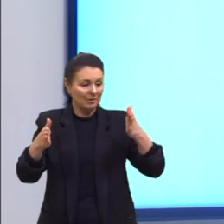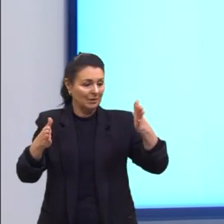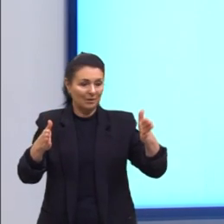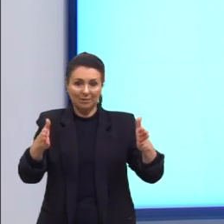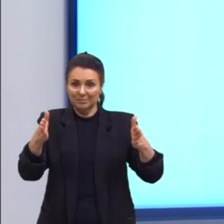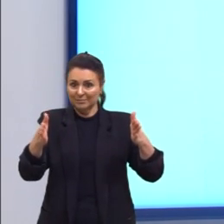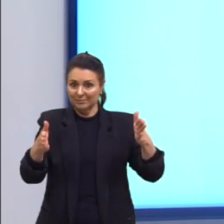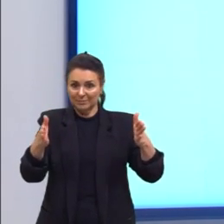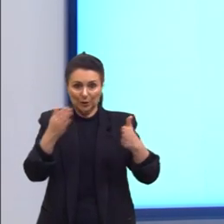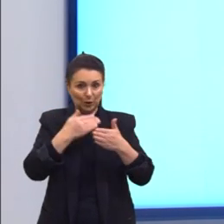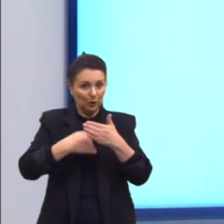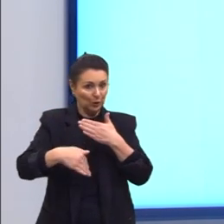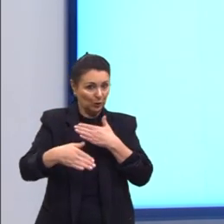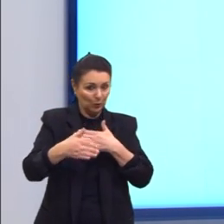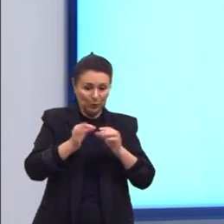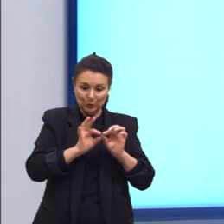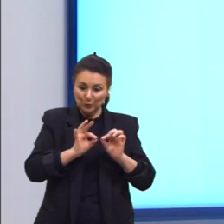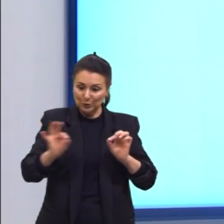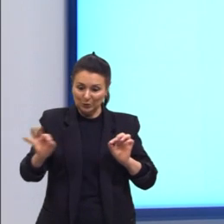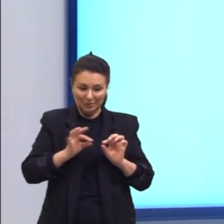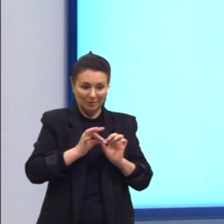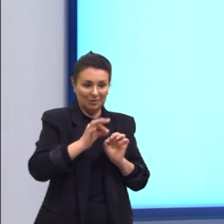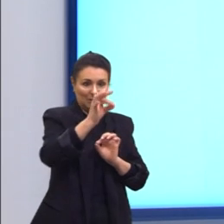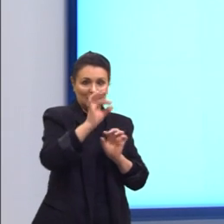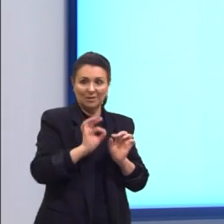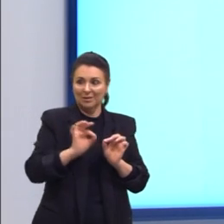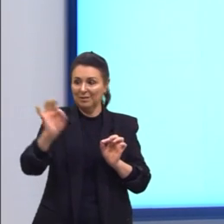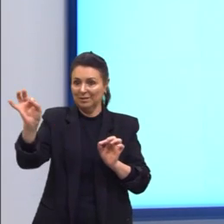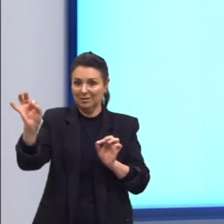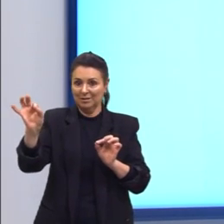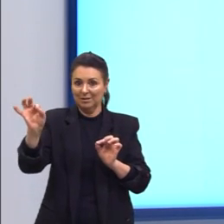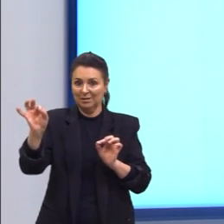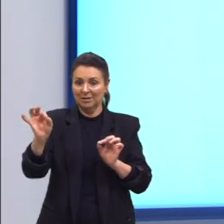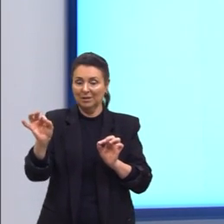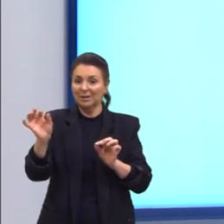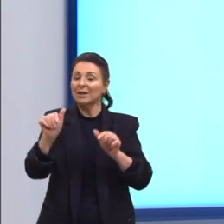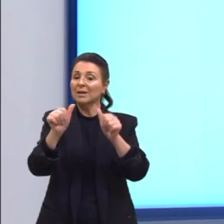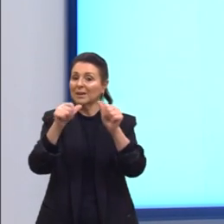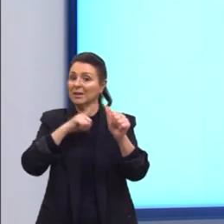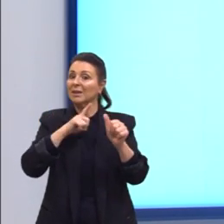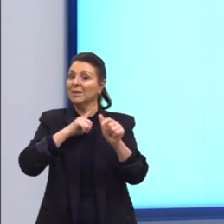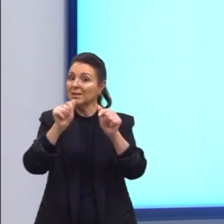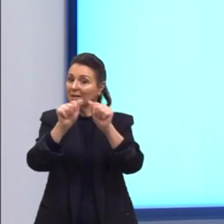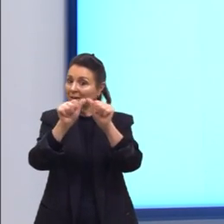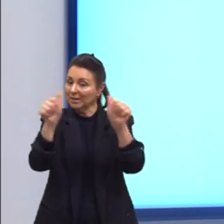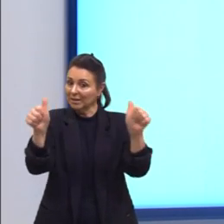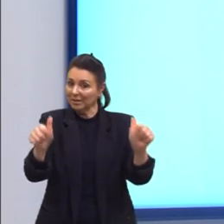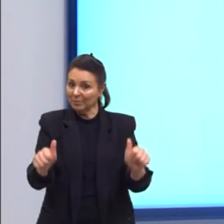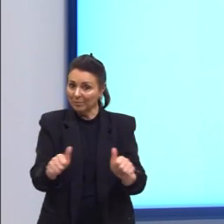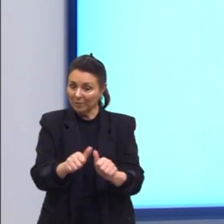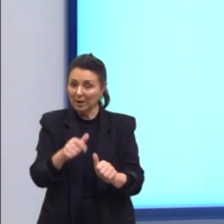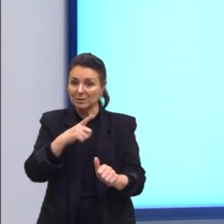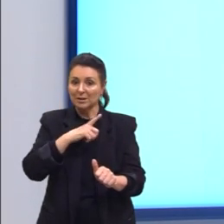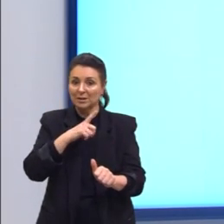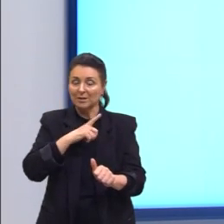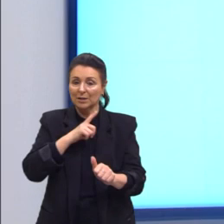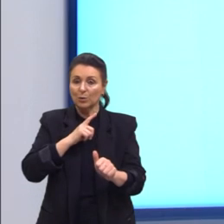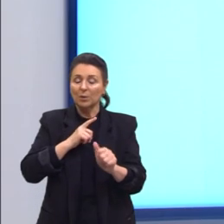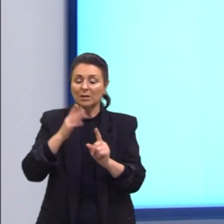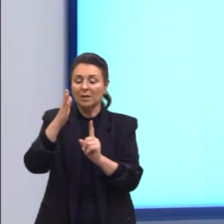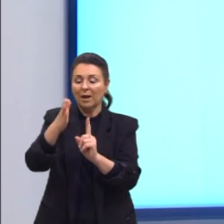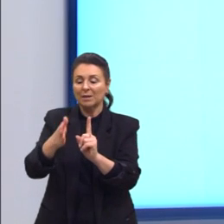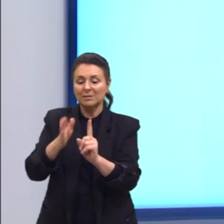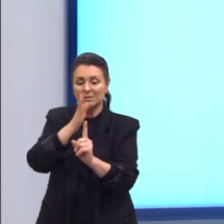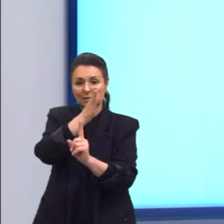seriam, então, todos os segmentos de reta que compõem a nossa figura. Então, de novo, ela tem todas as faces